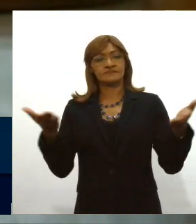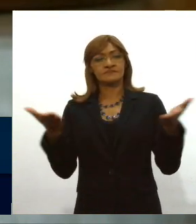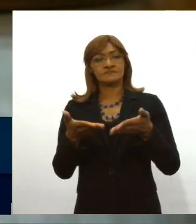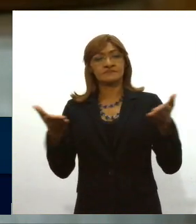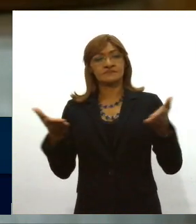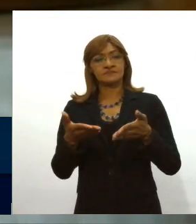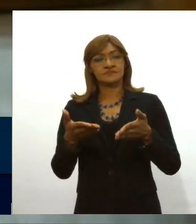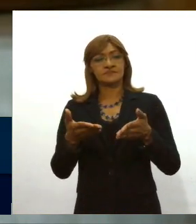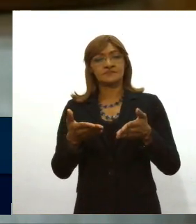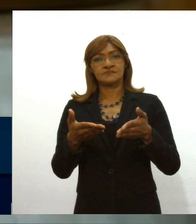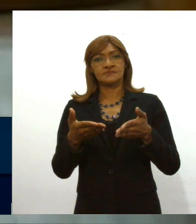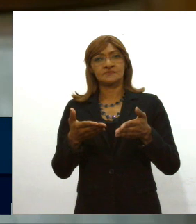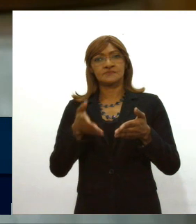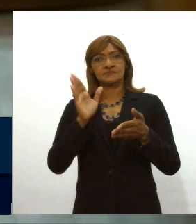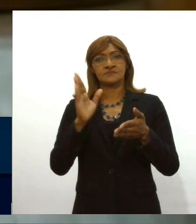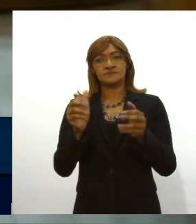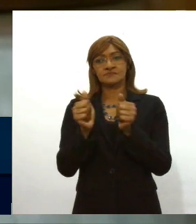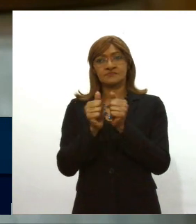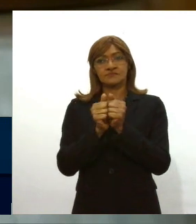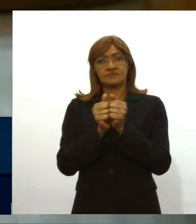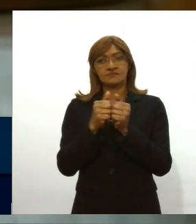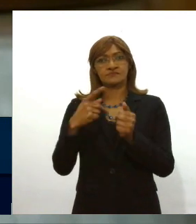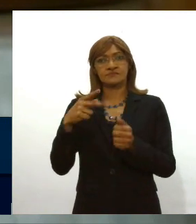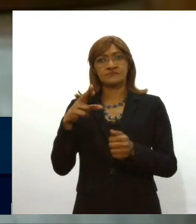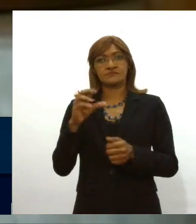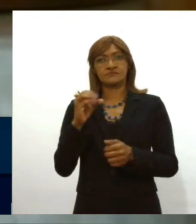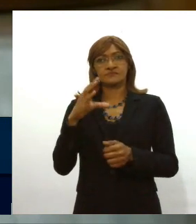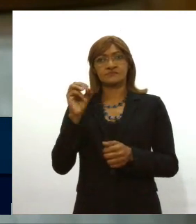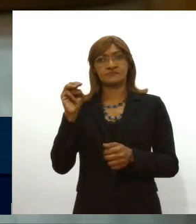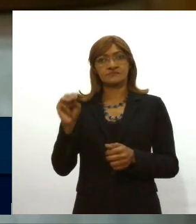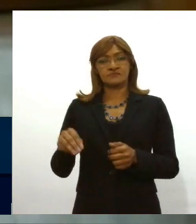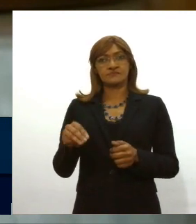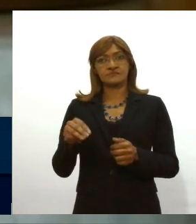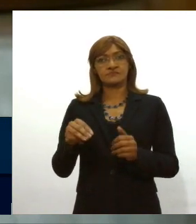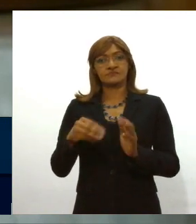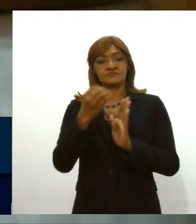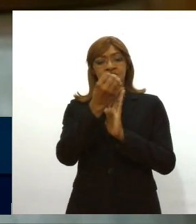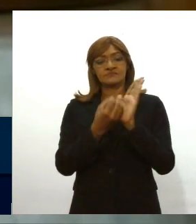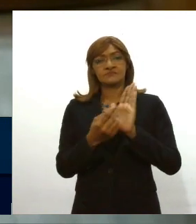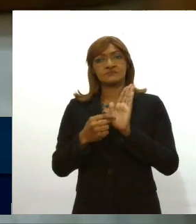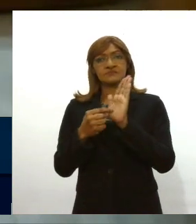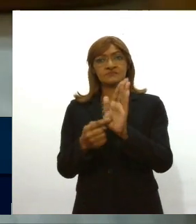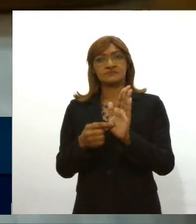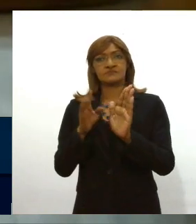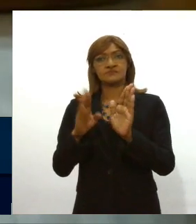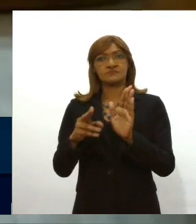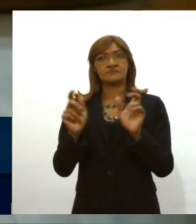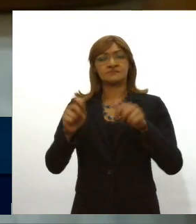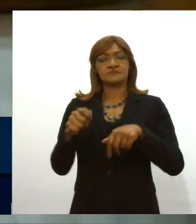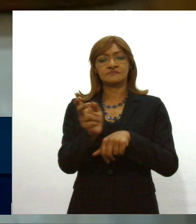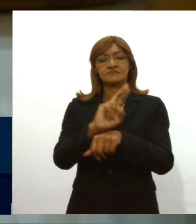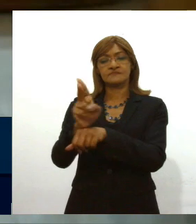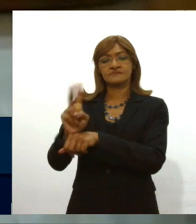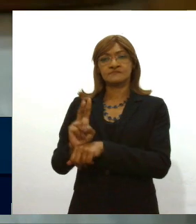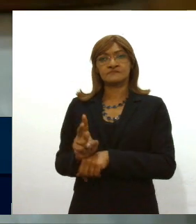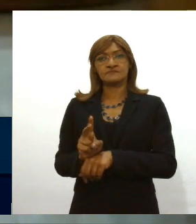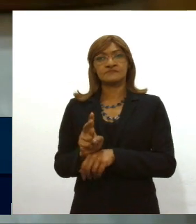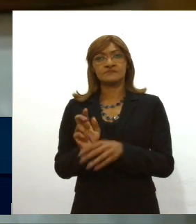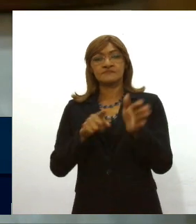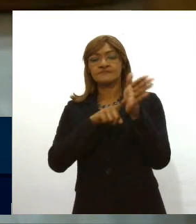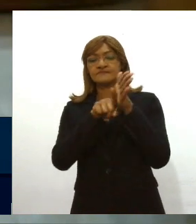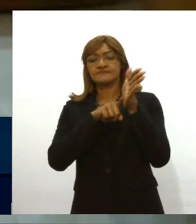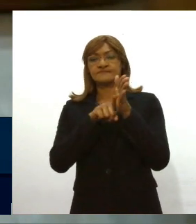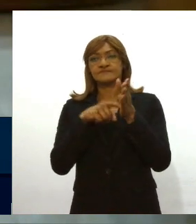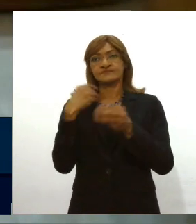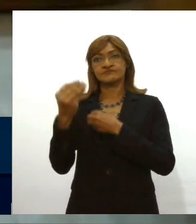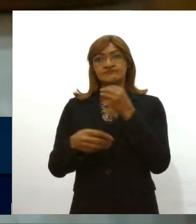fazendo um ofício junto ao PROCON para que o PROCON investigue e fiscalize em relação aos materiais de construção